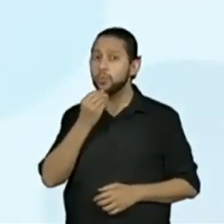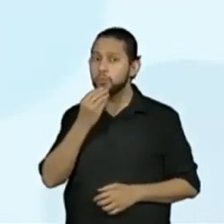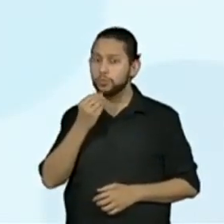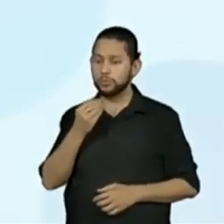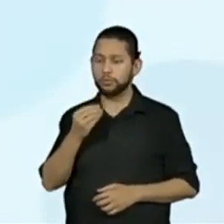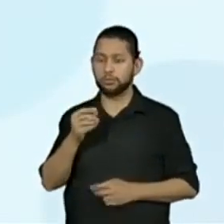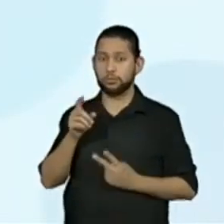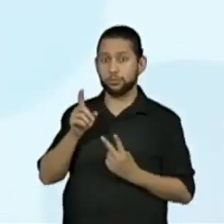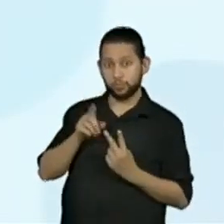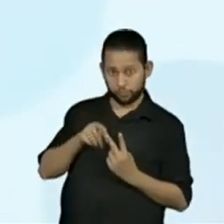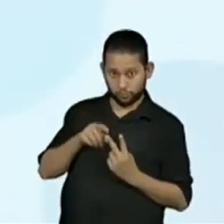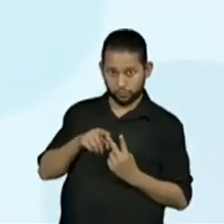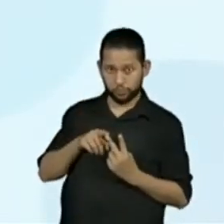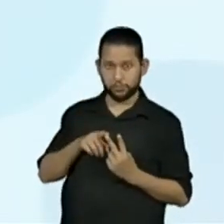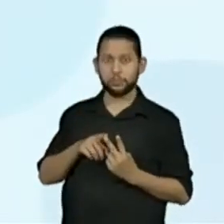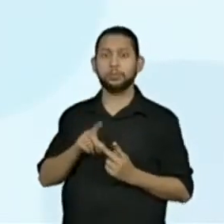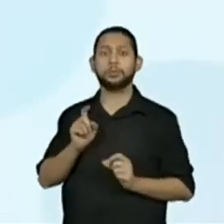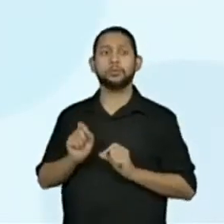teve